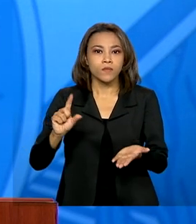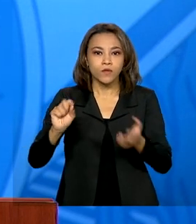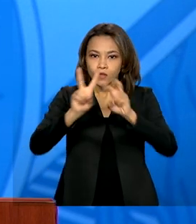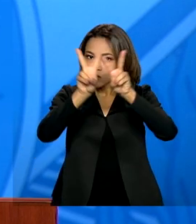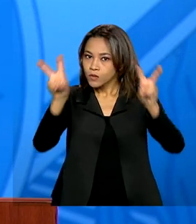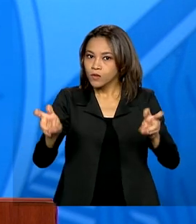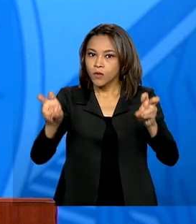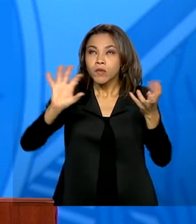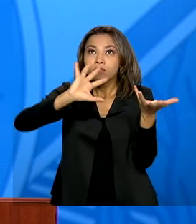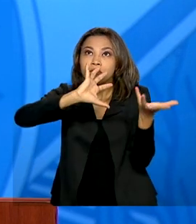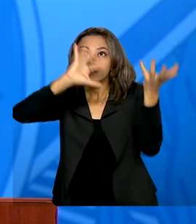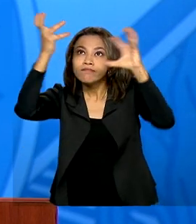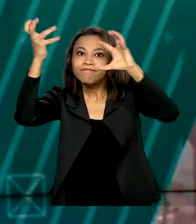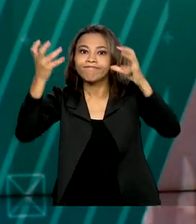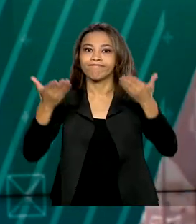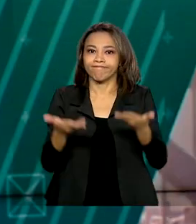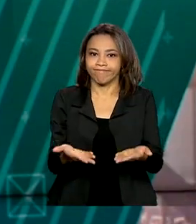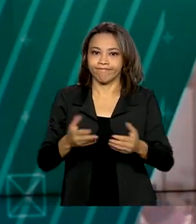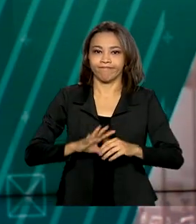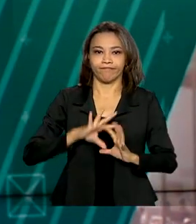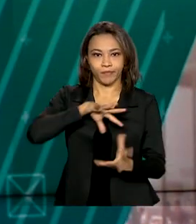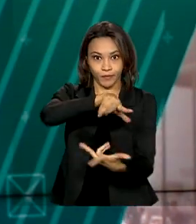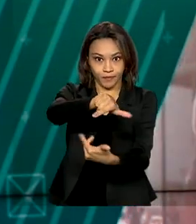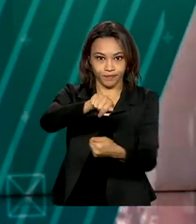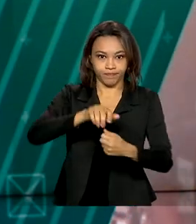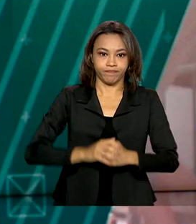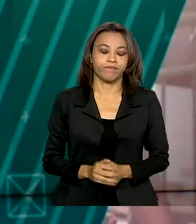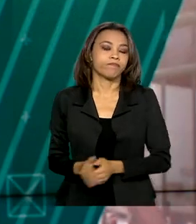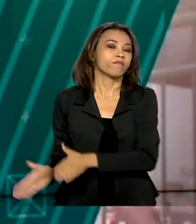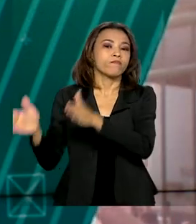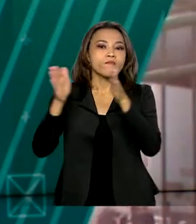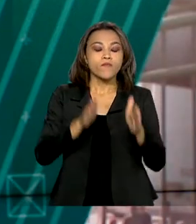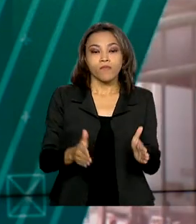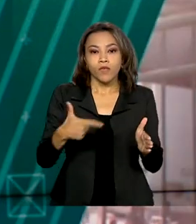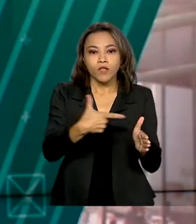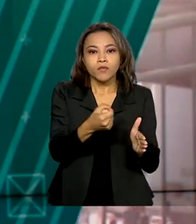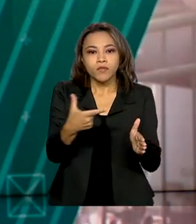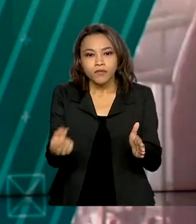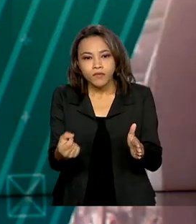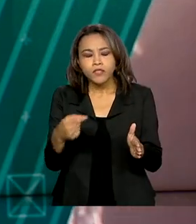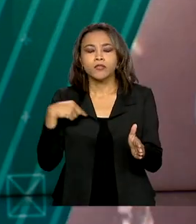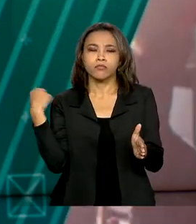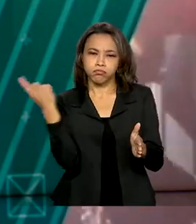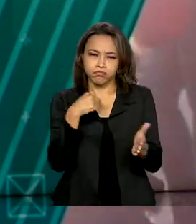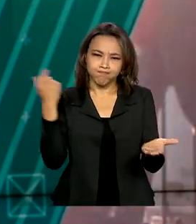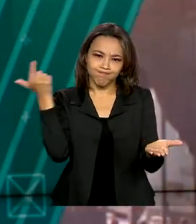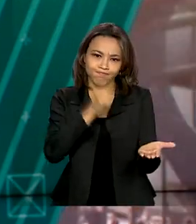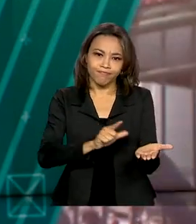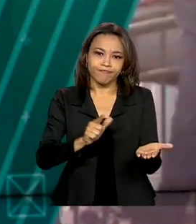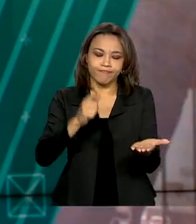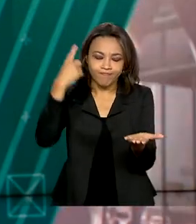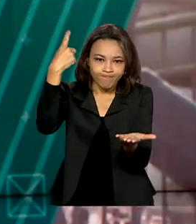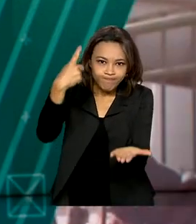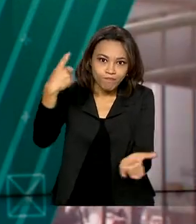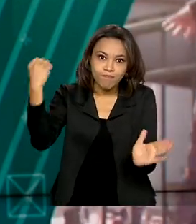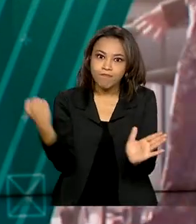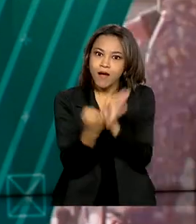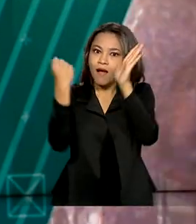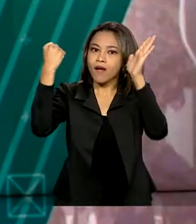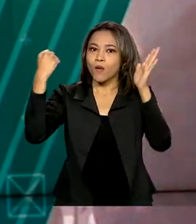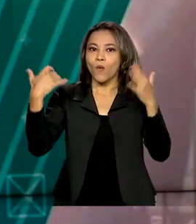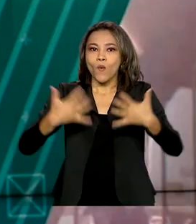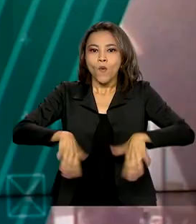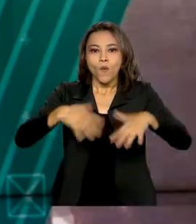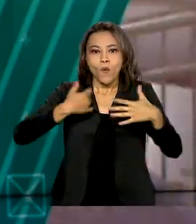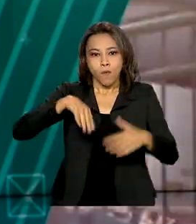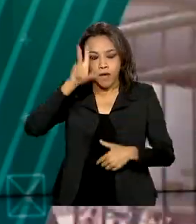questão climática, com o planeta. O ano de 2020 se consolida como um marco para a